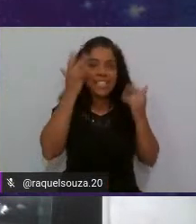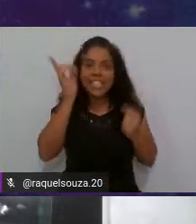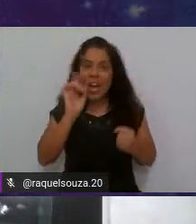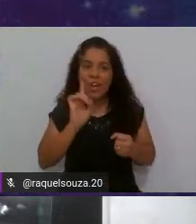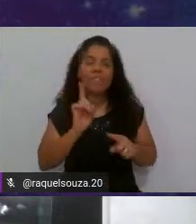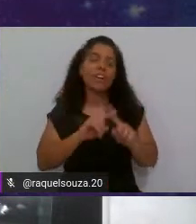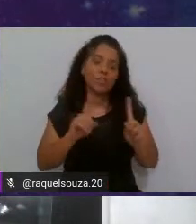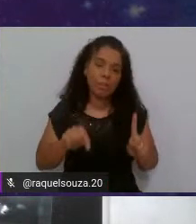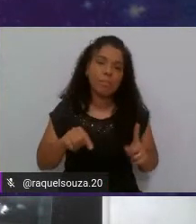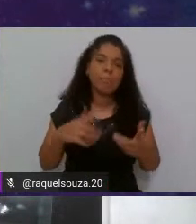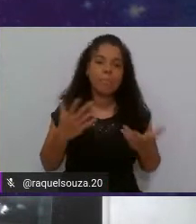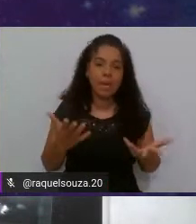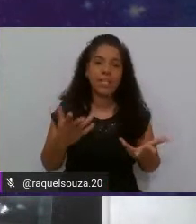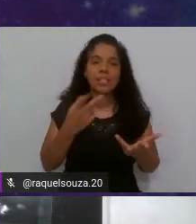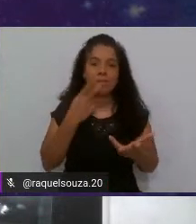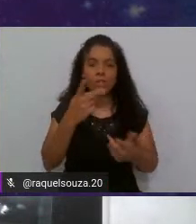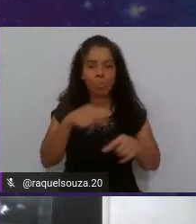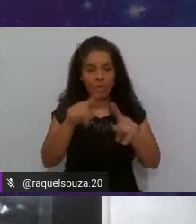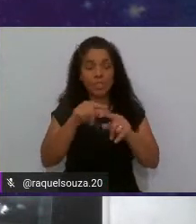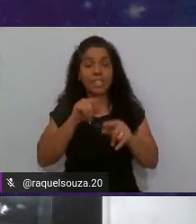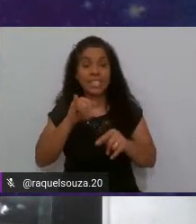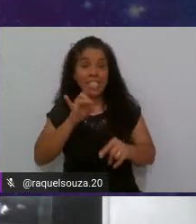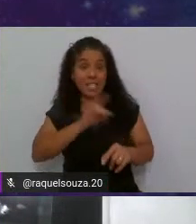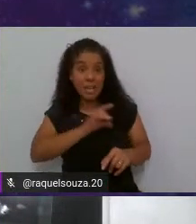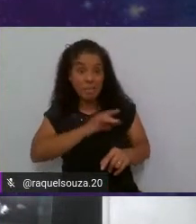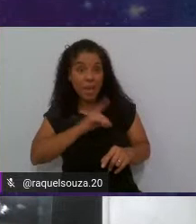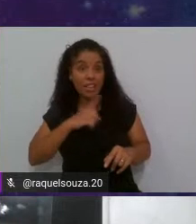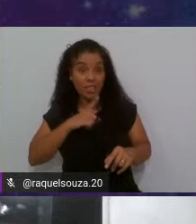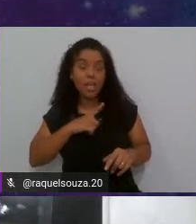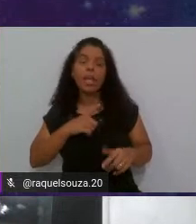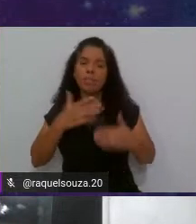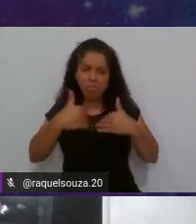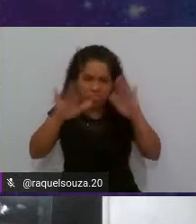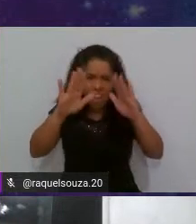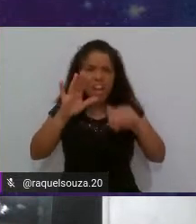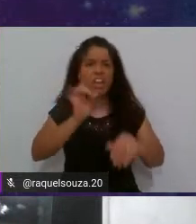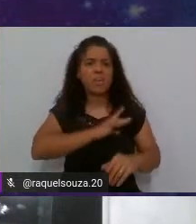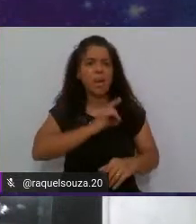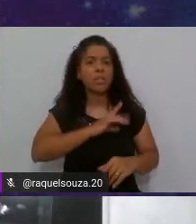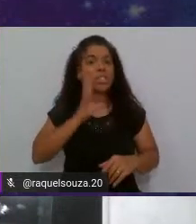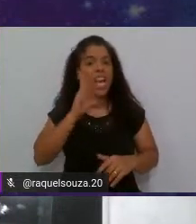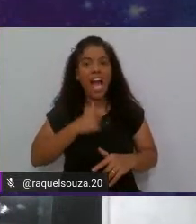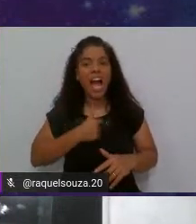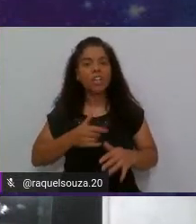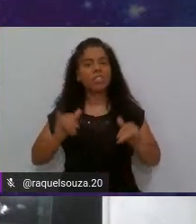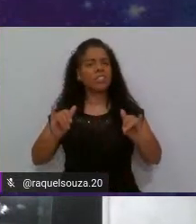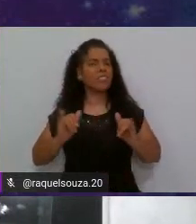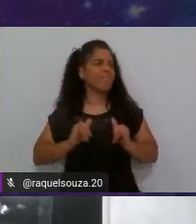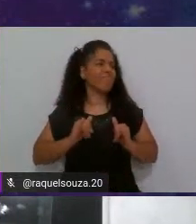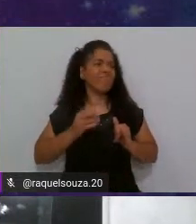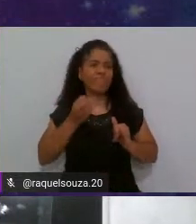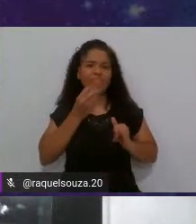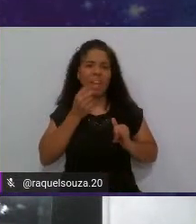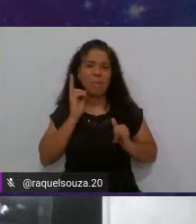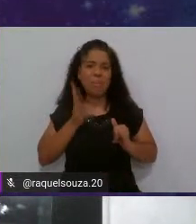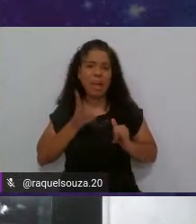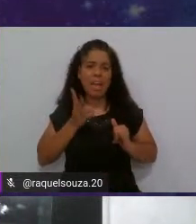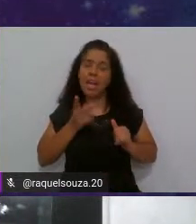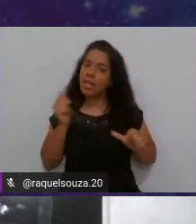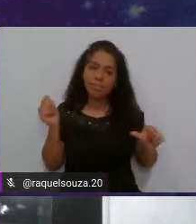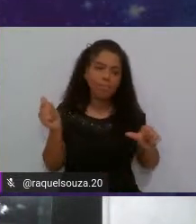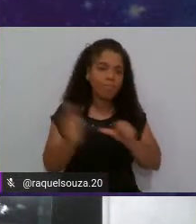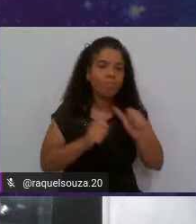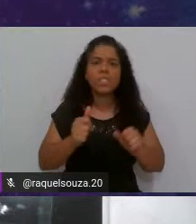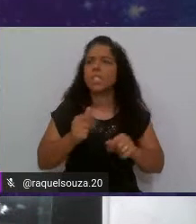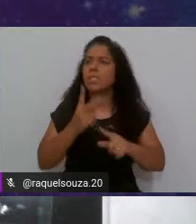digo para vocês, se você tem medo, vai com medo mesmo, se você está sentindo que é a hora de sair da sua zona de conforto, adquirir novos conhecimentos,